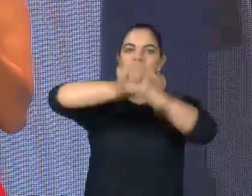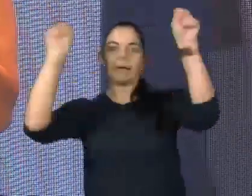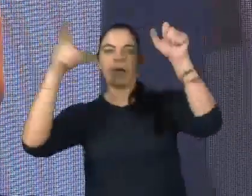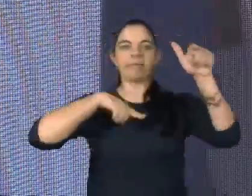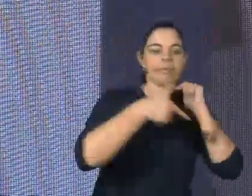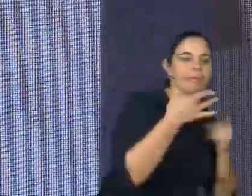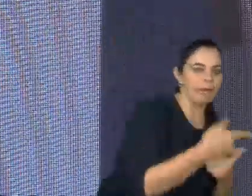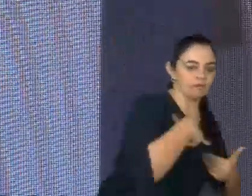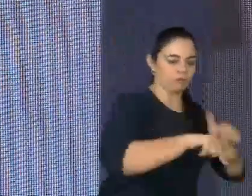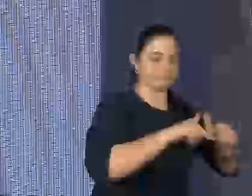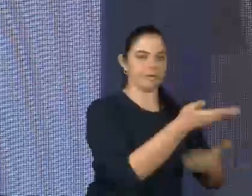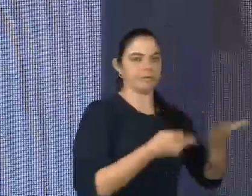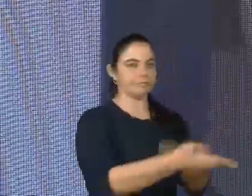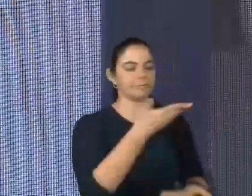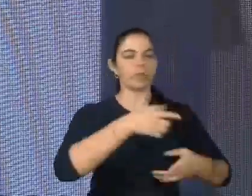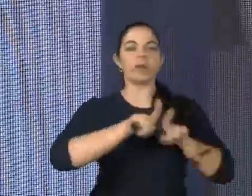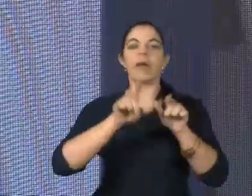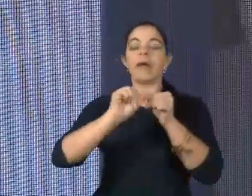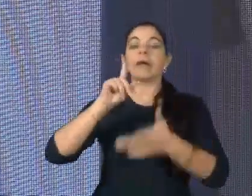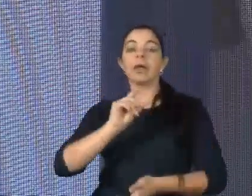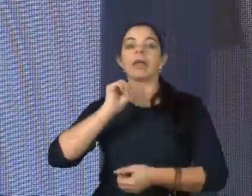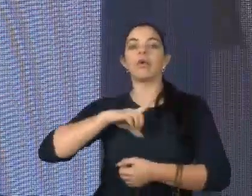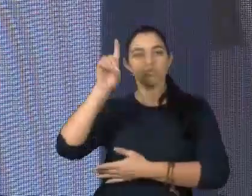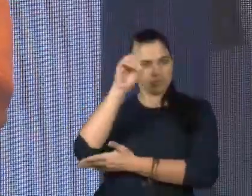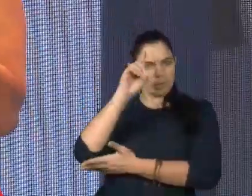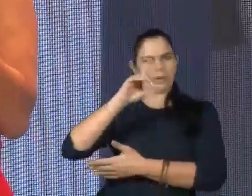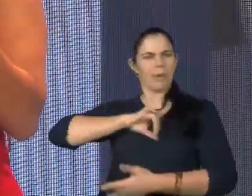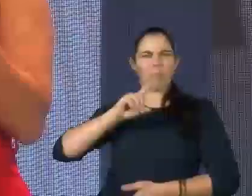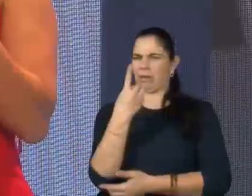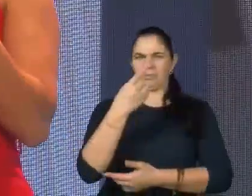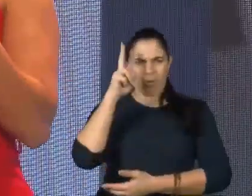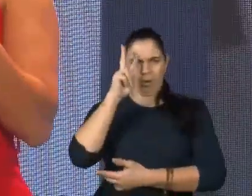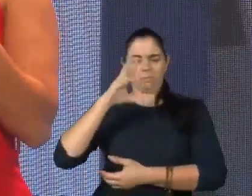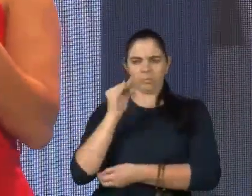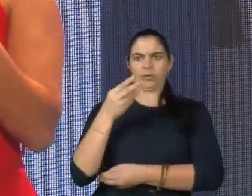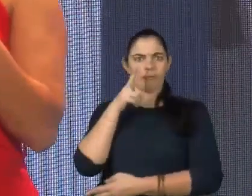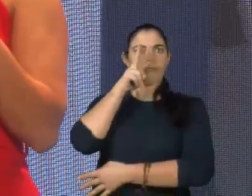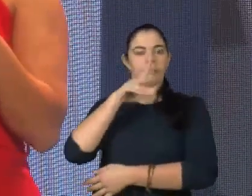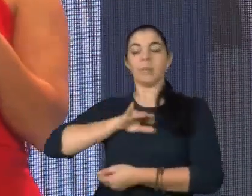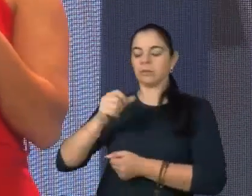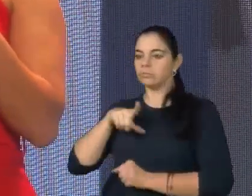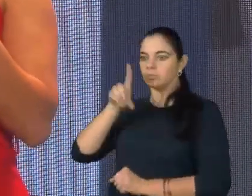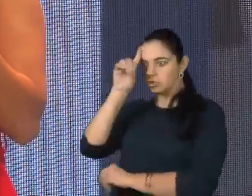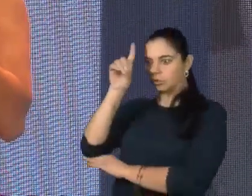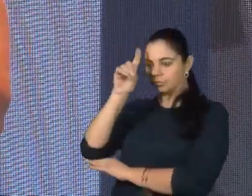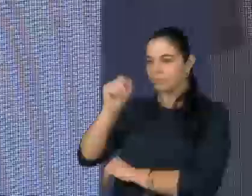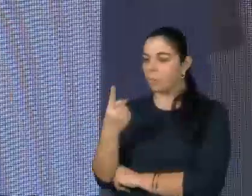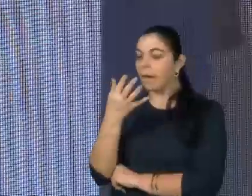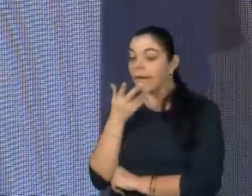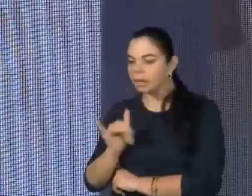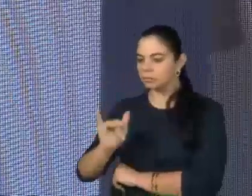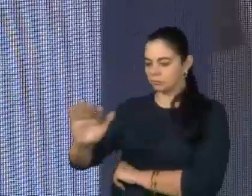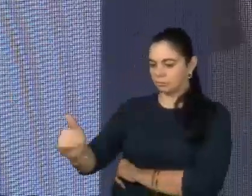eu queria contar algo bem marcante para vocês. Um dia, eu cheguei para atender uma criança e ela me disse que